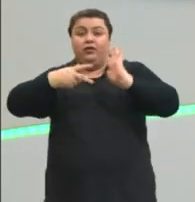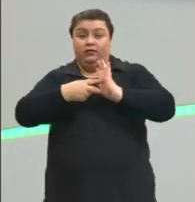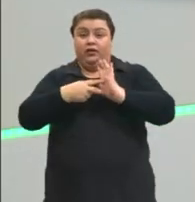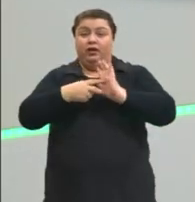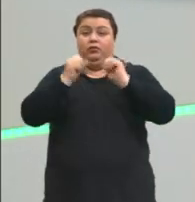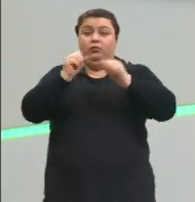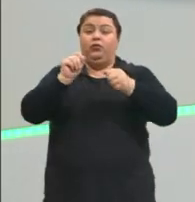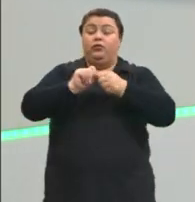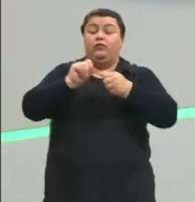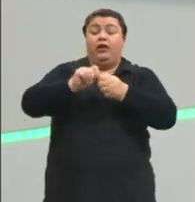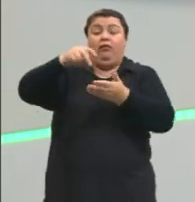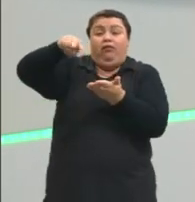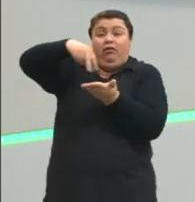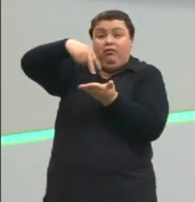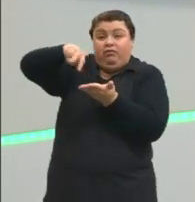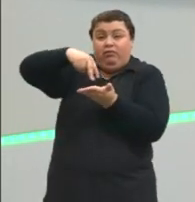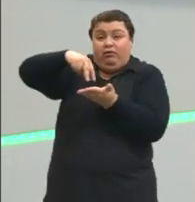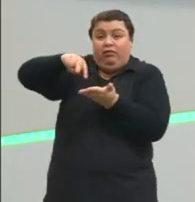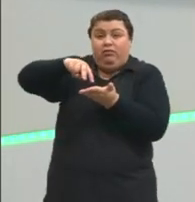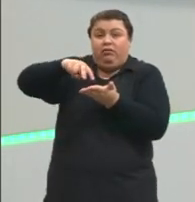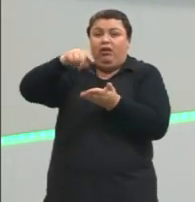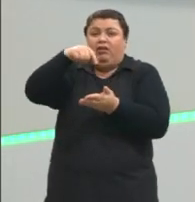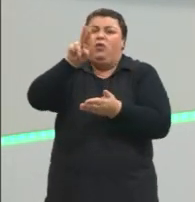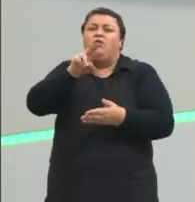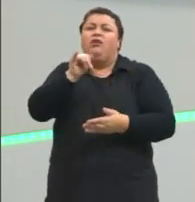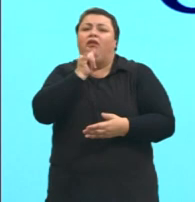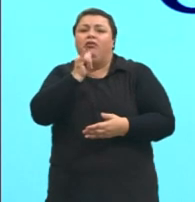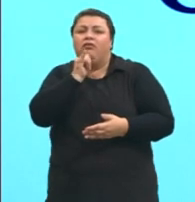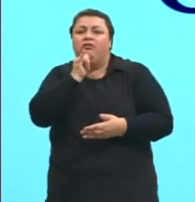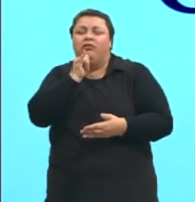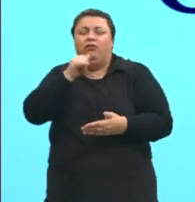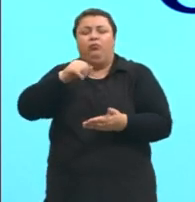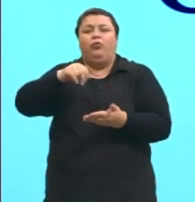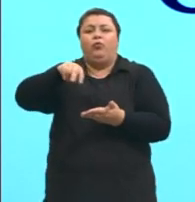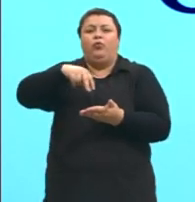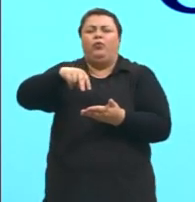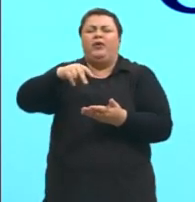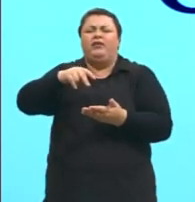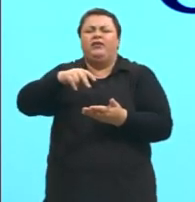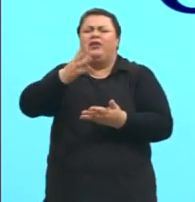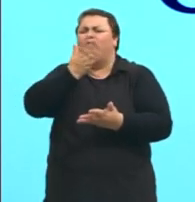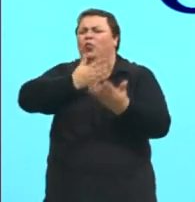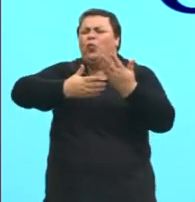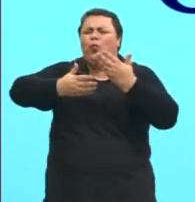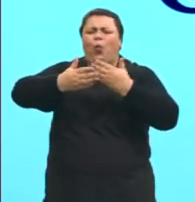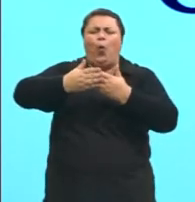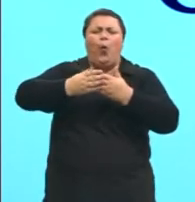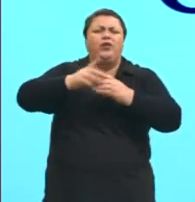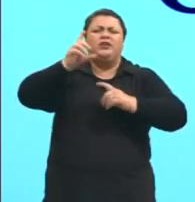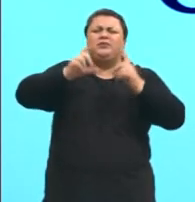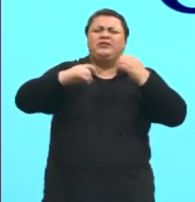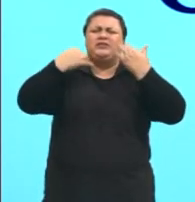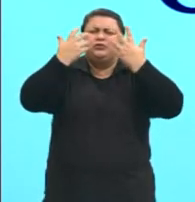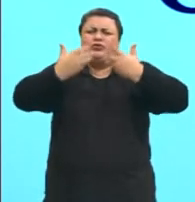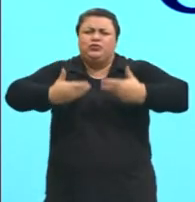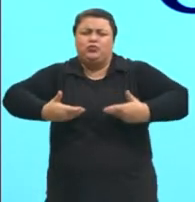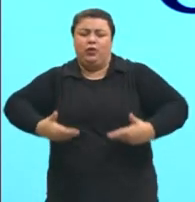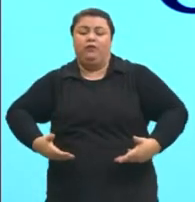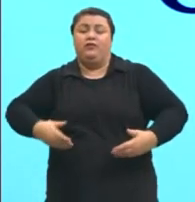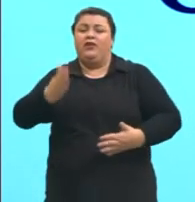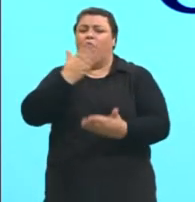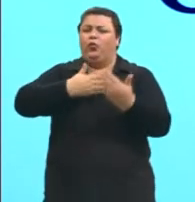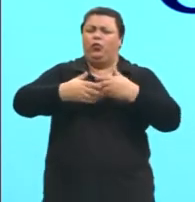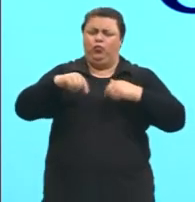dança, aqui eu botei a dança como um exemplo, mas eu estou falando de toda a questão gestual e física. física, o nosso